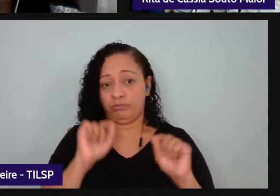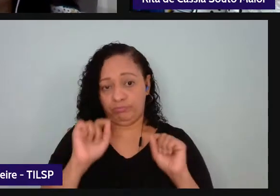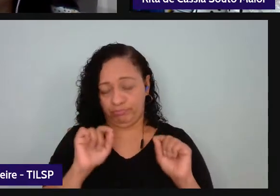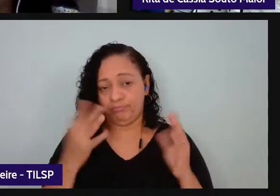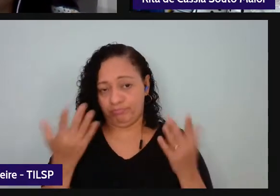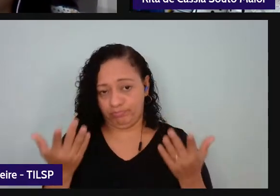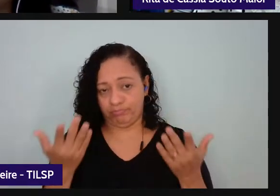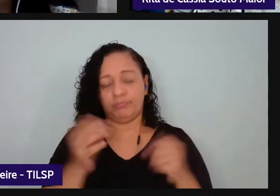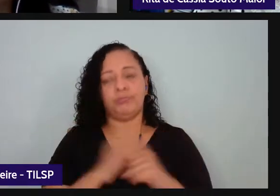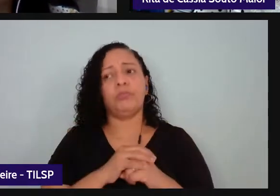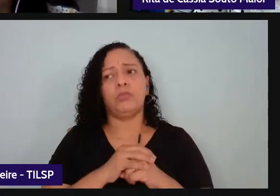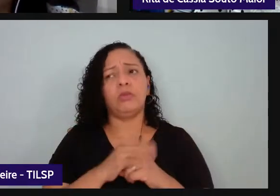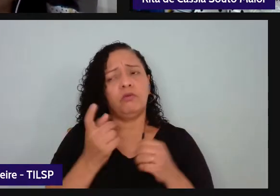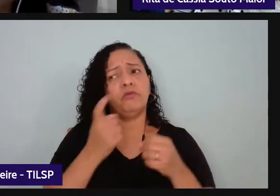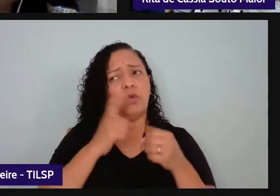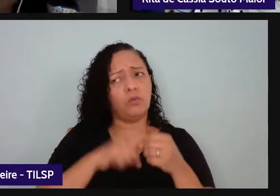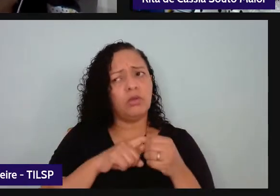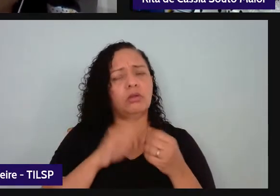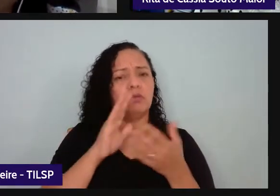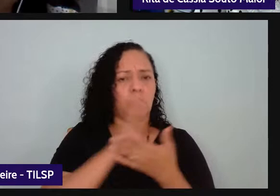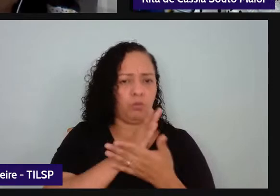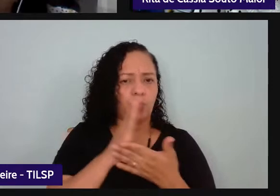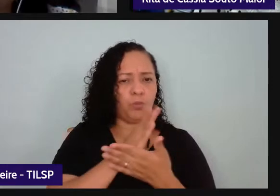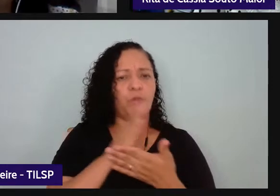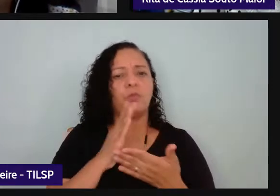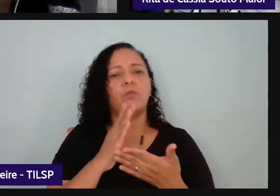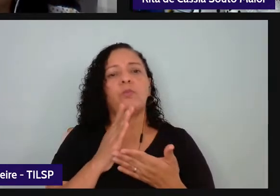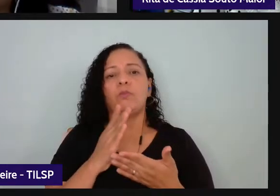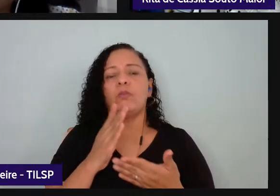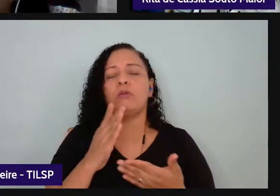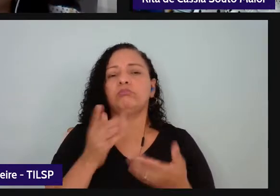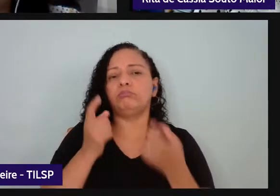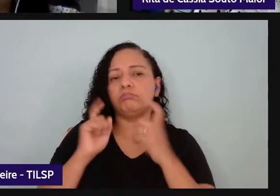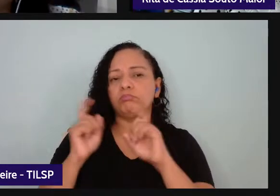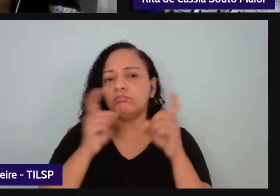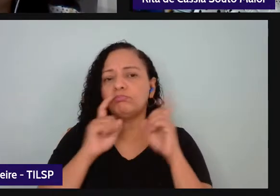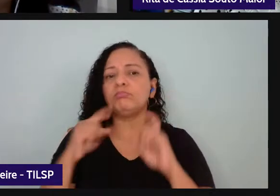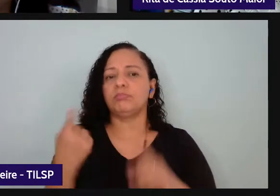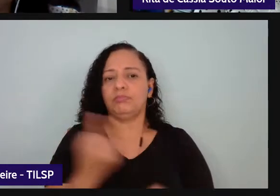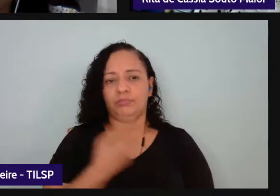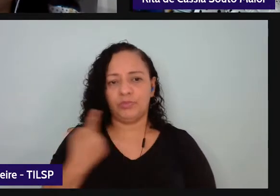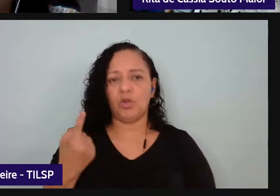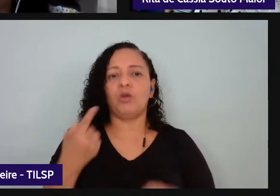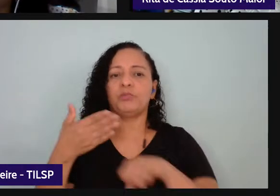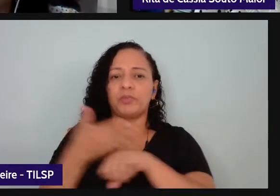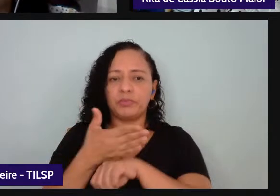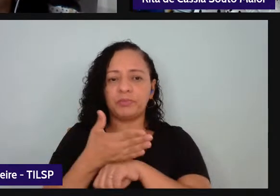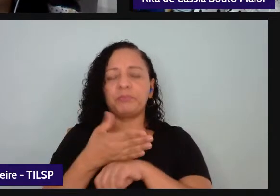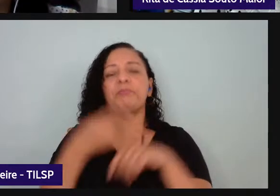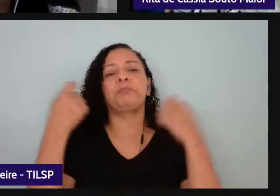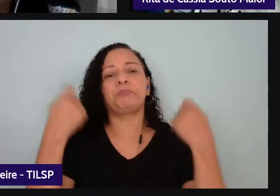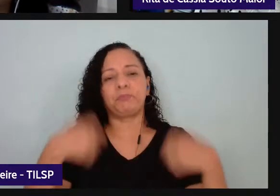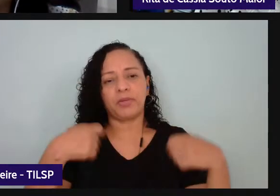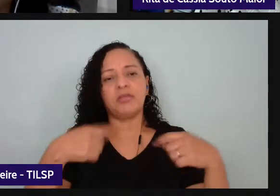as questões de algumas discussões que a gente tem participado ainda precisamos de uma política